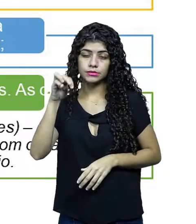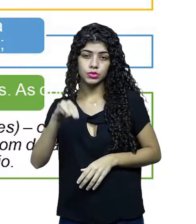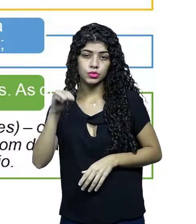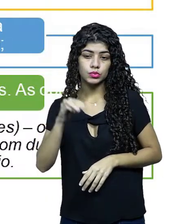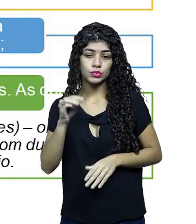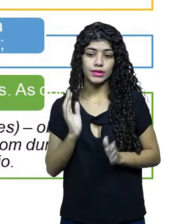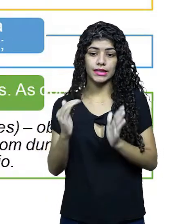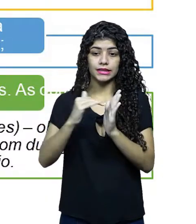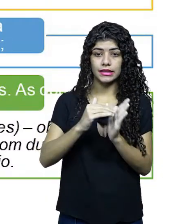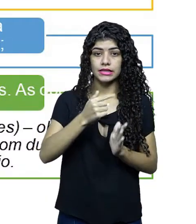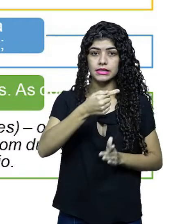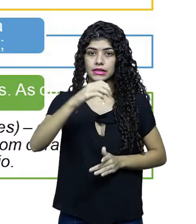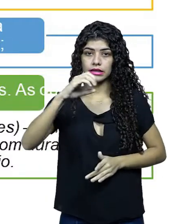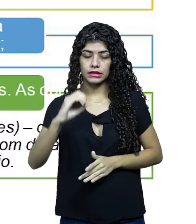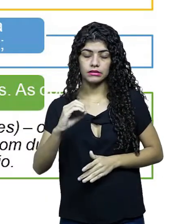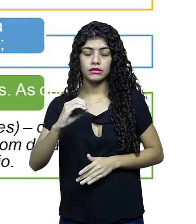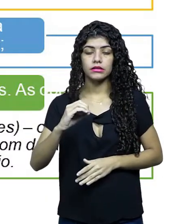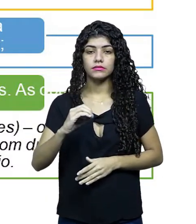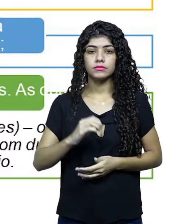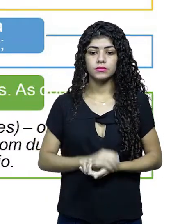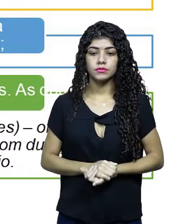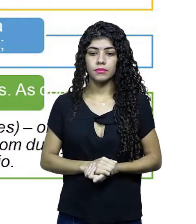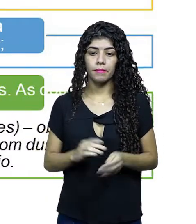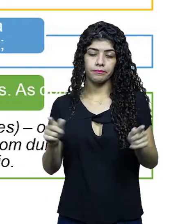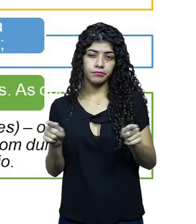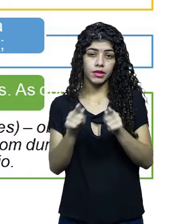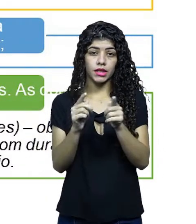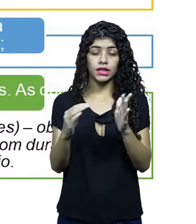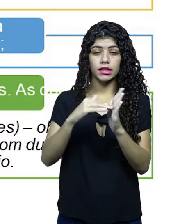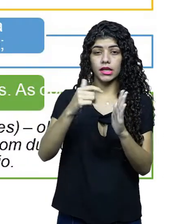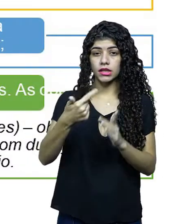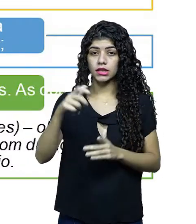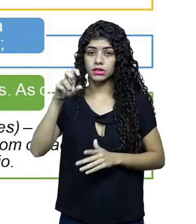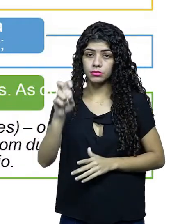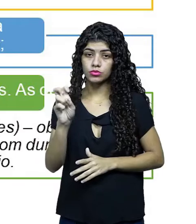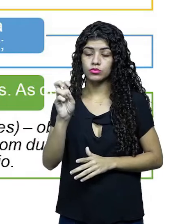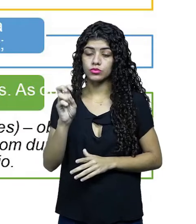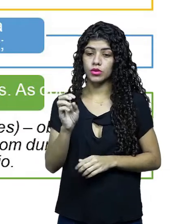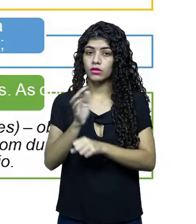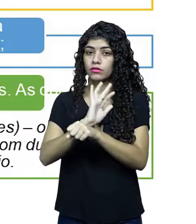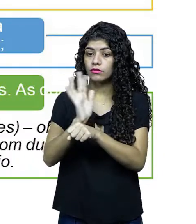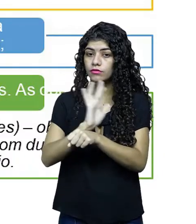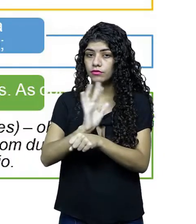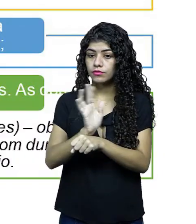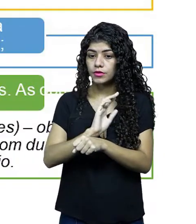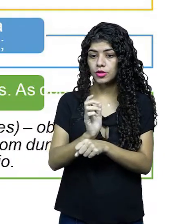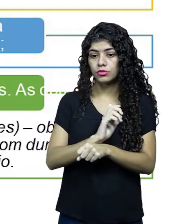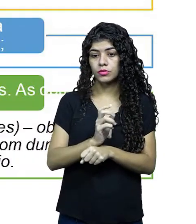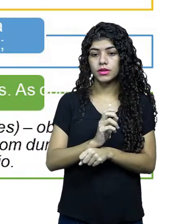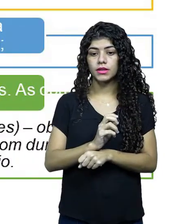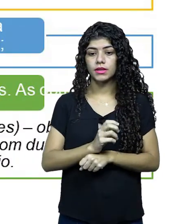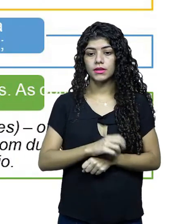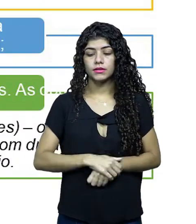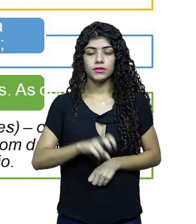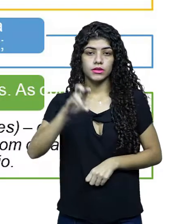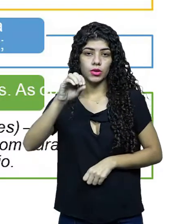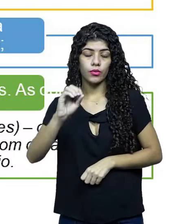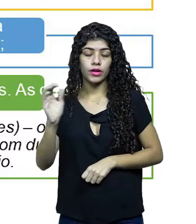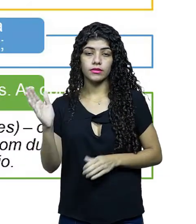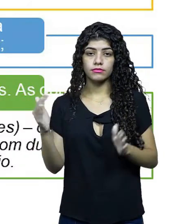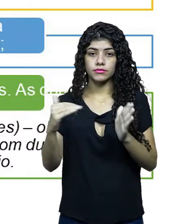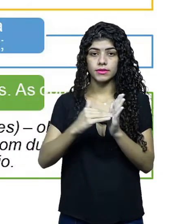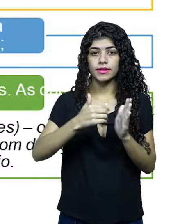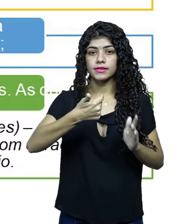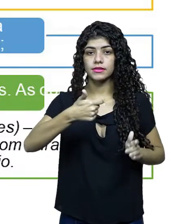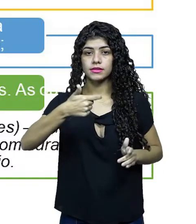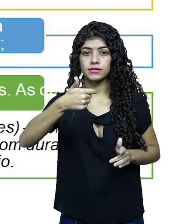e até 70. Curta metragem, até 15. Telefilme, de 50 a 125 minutos. Para exibição